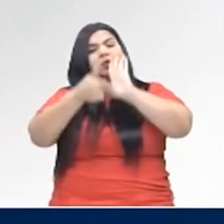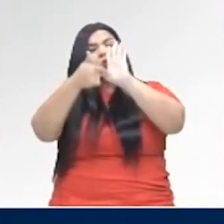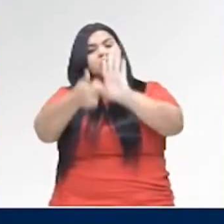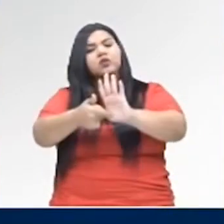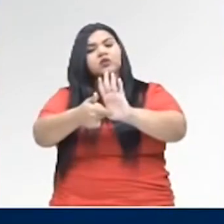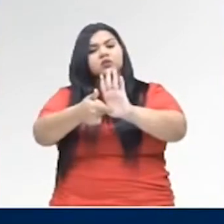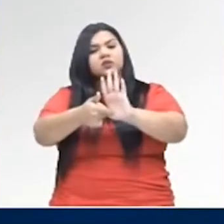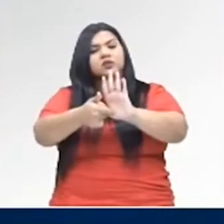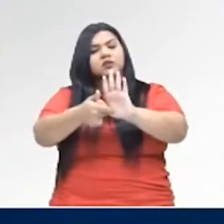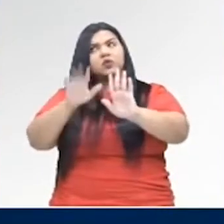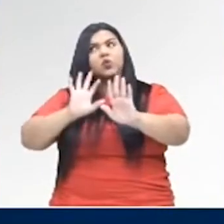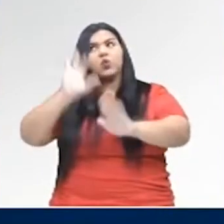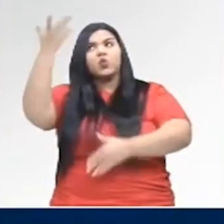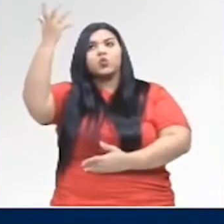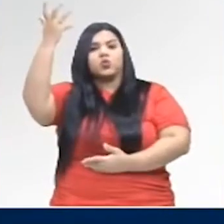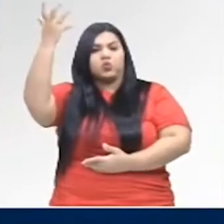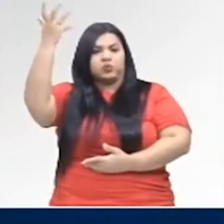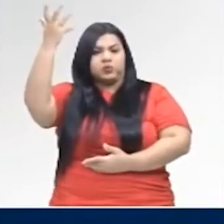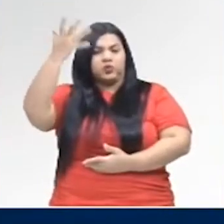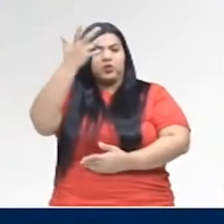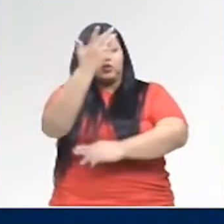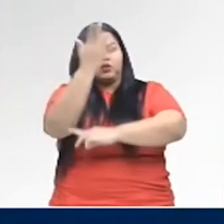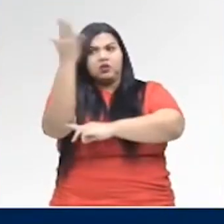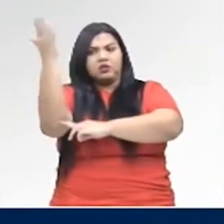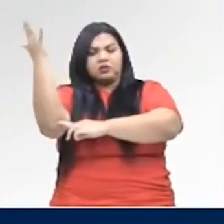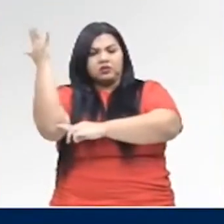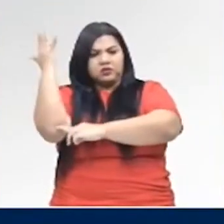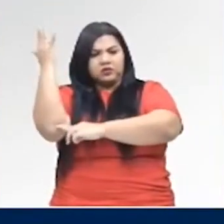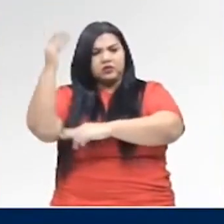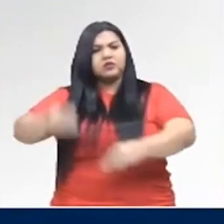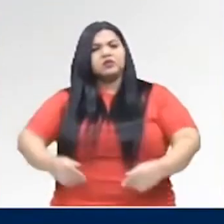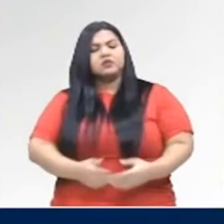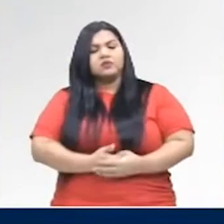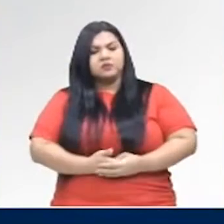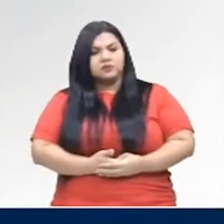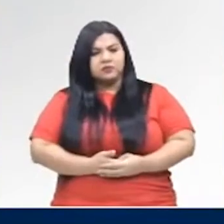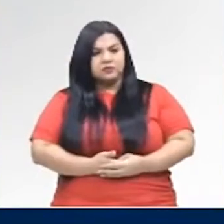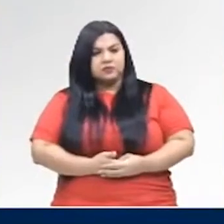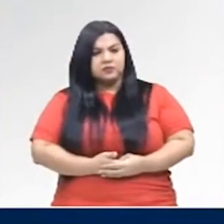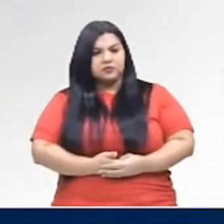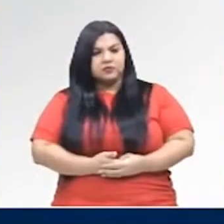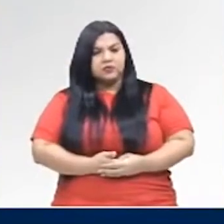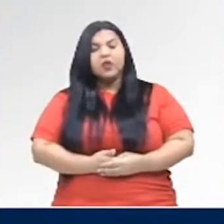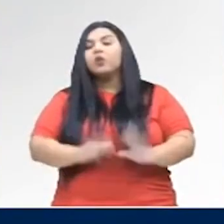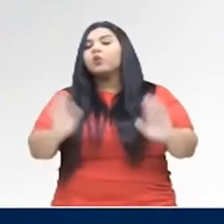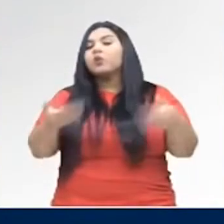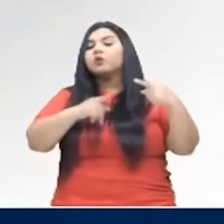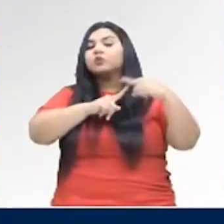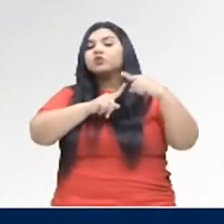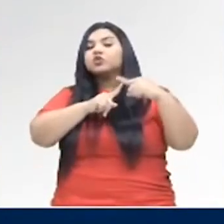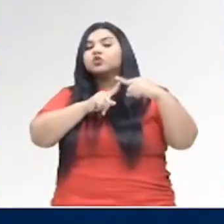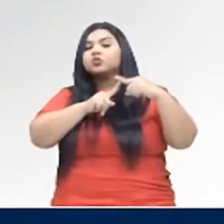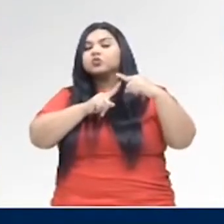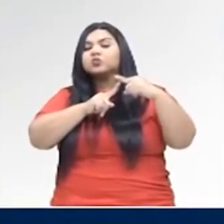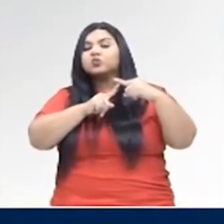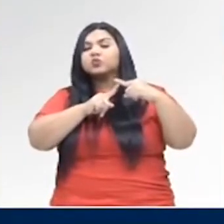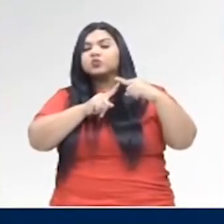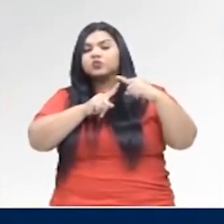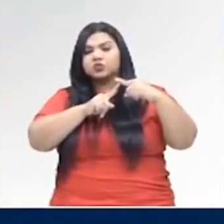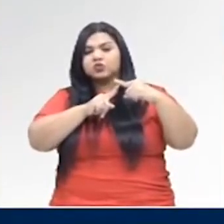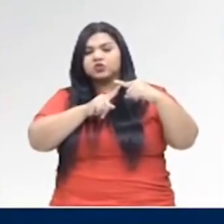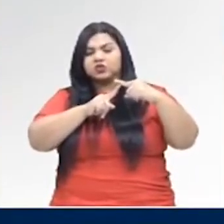quê? Um fenômeno, fenômeno, fenômeno, que tipo de fenômeno? É um fenômeno